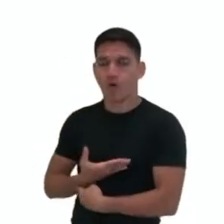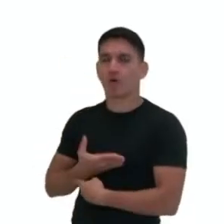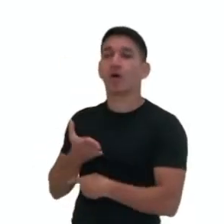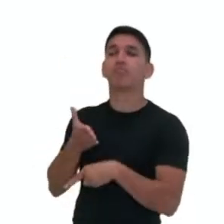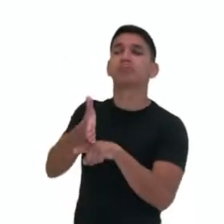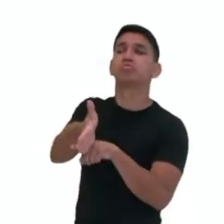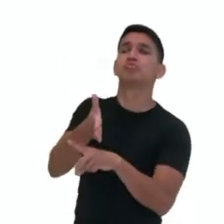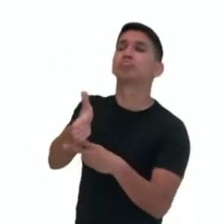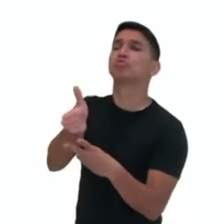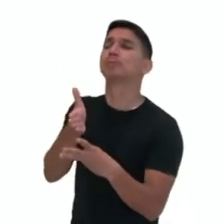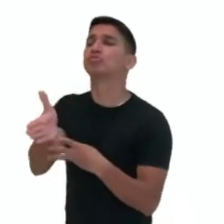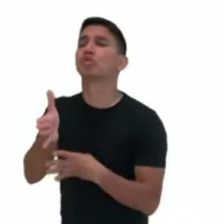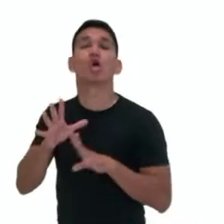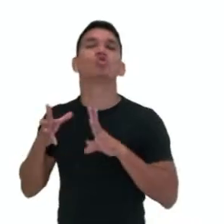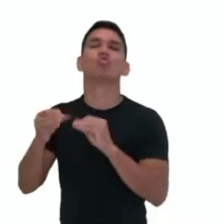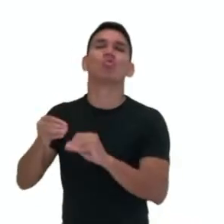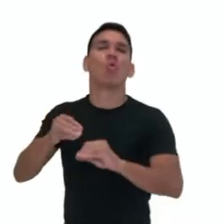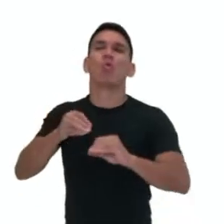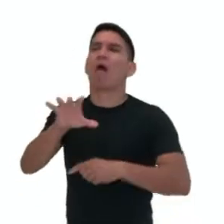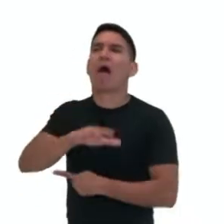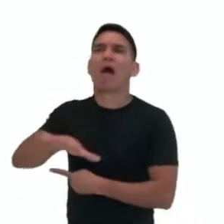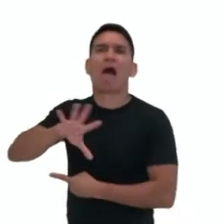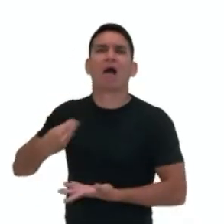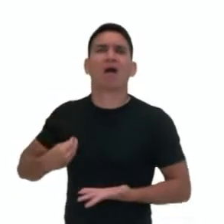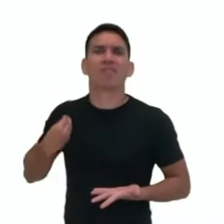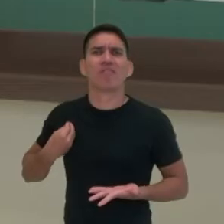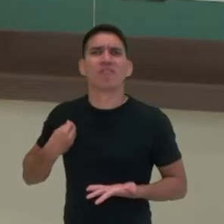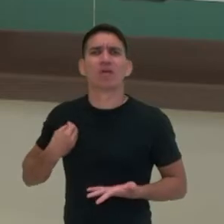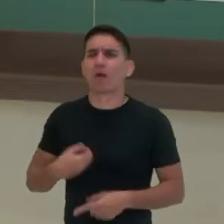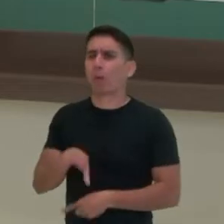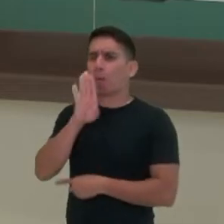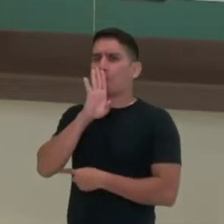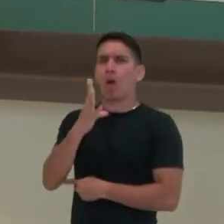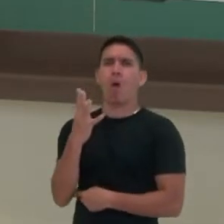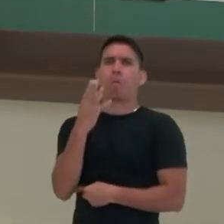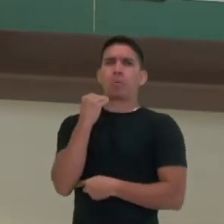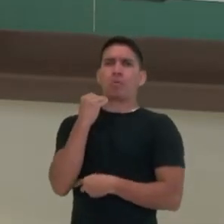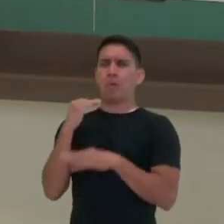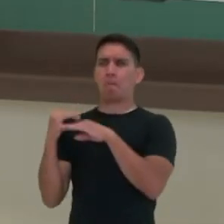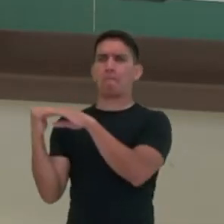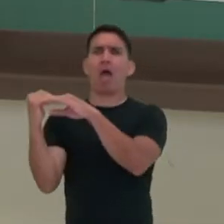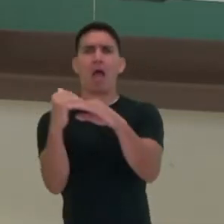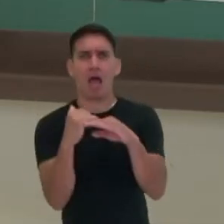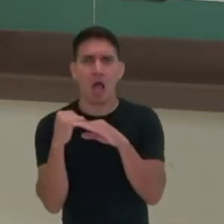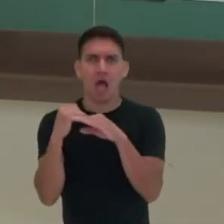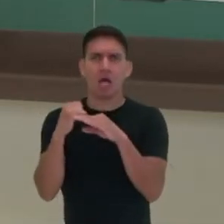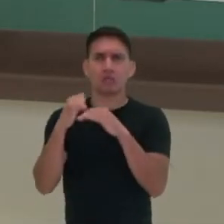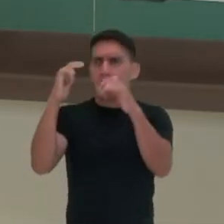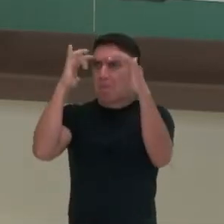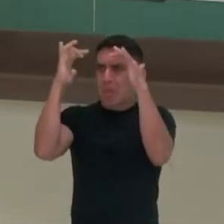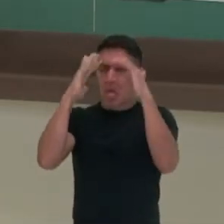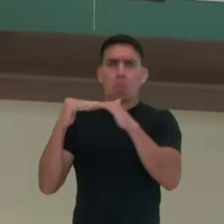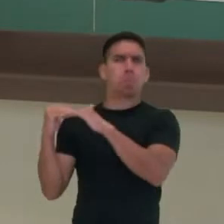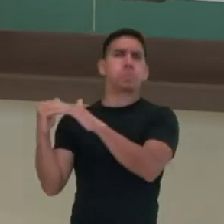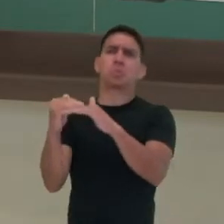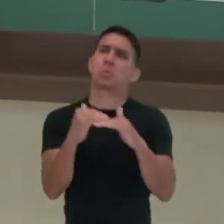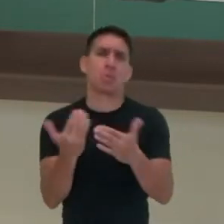setores da vida, um silenciamento, a padronização do pensamento,